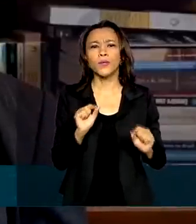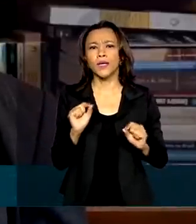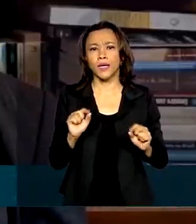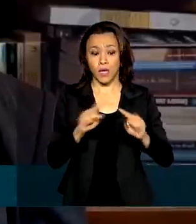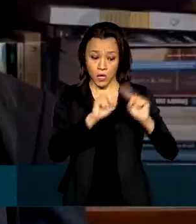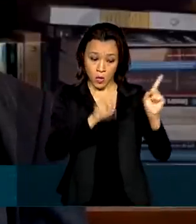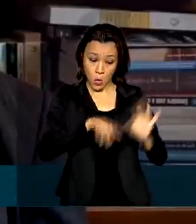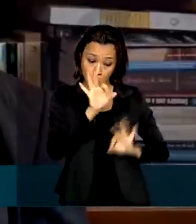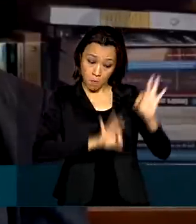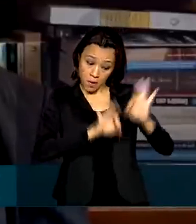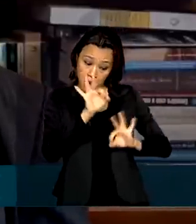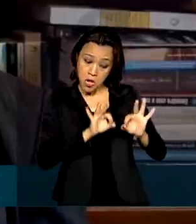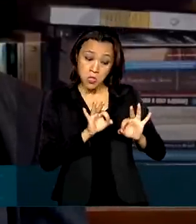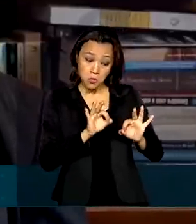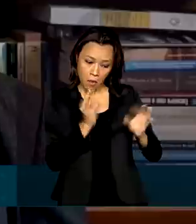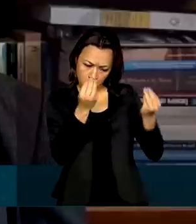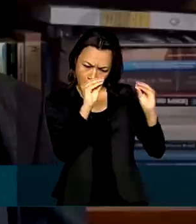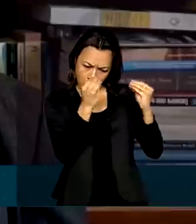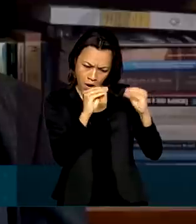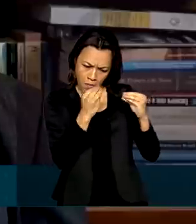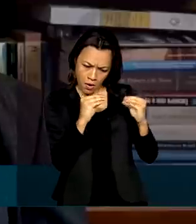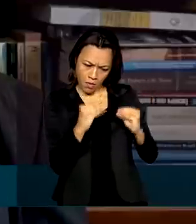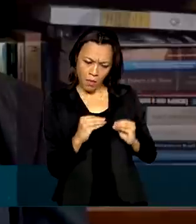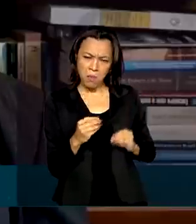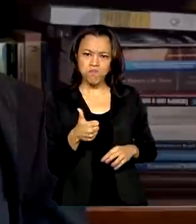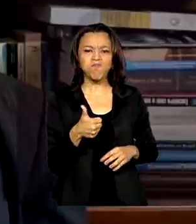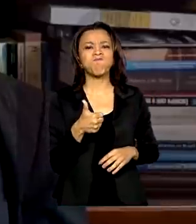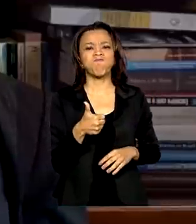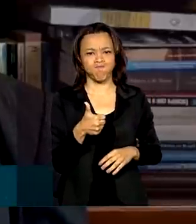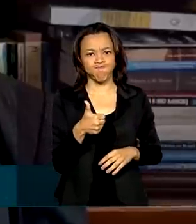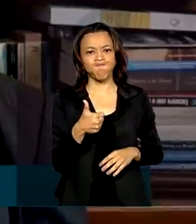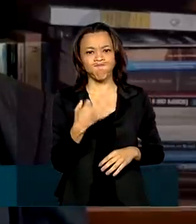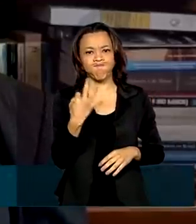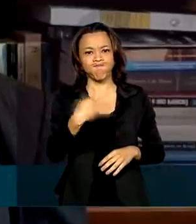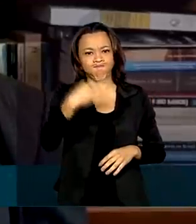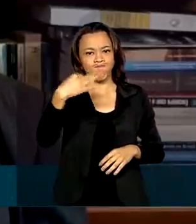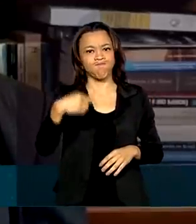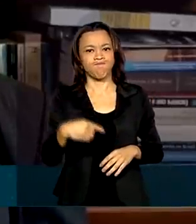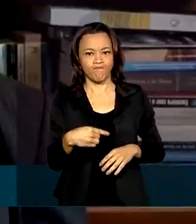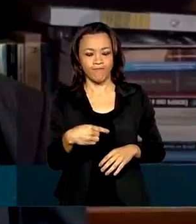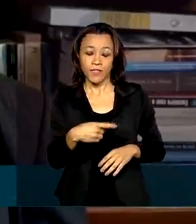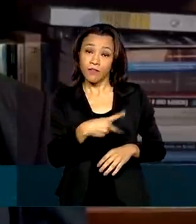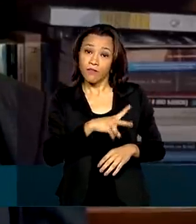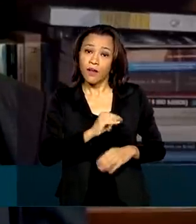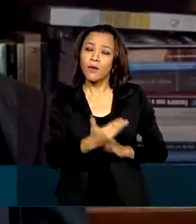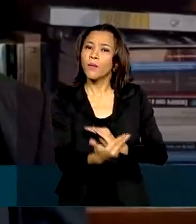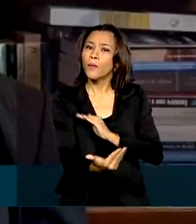está correto e deve sim permitir que o Brasil tenha,